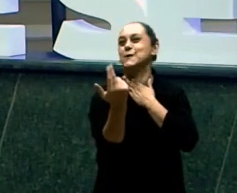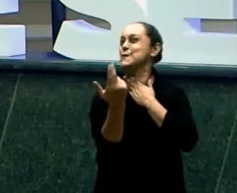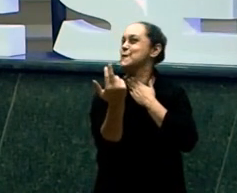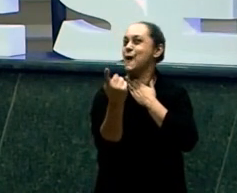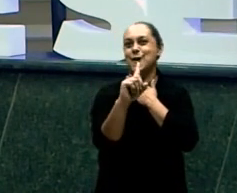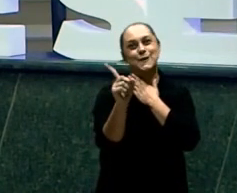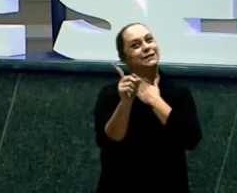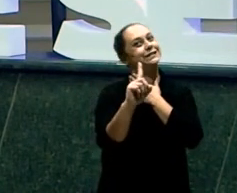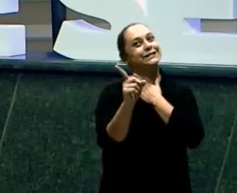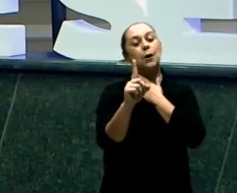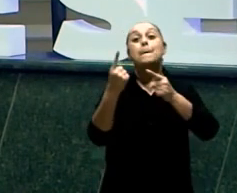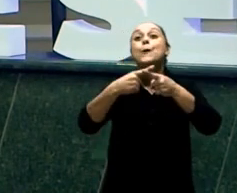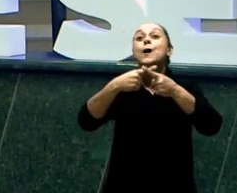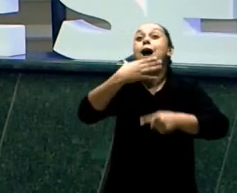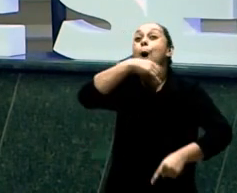momento